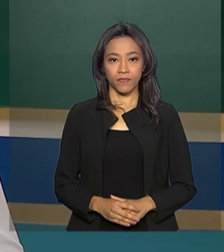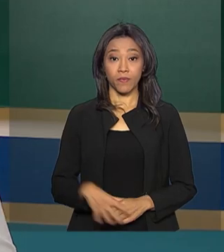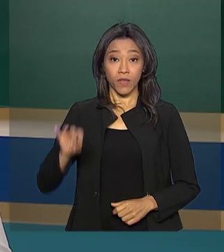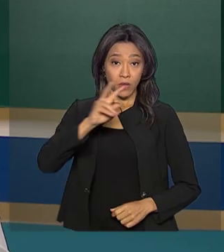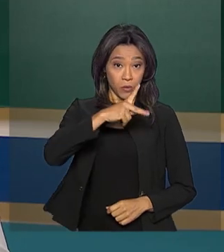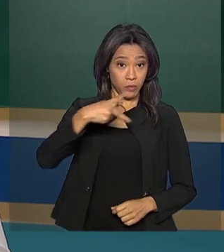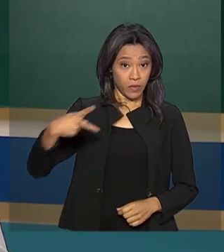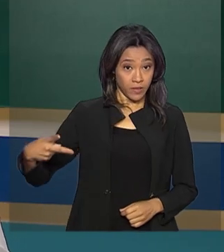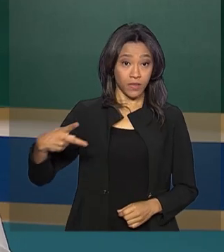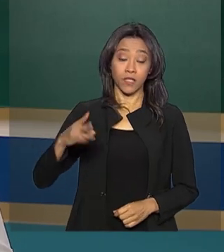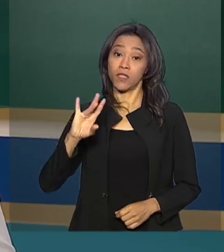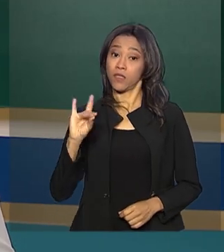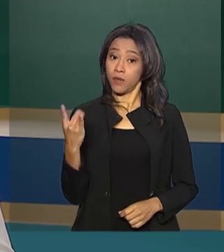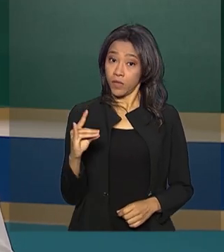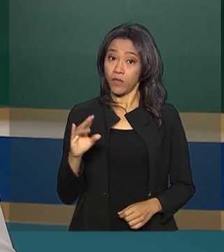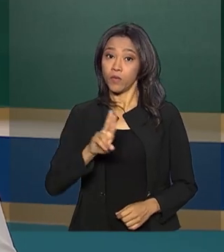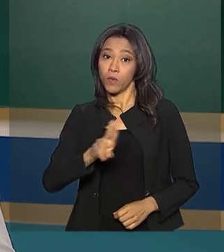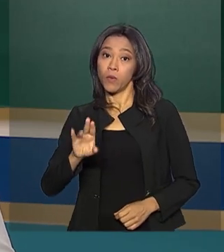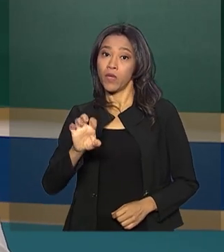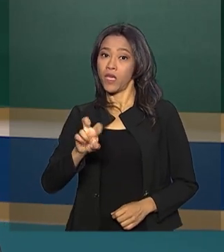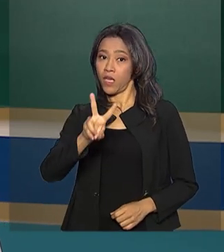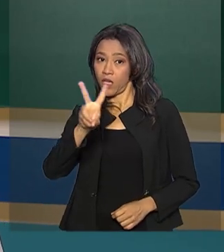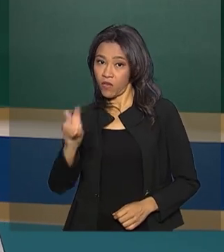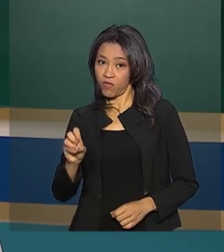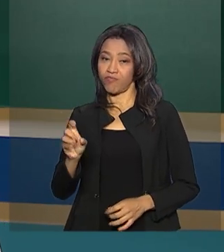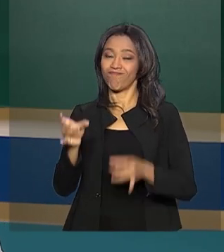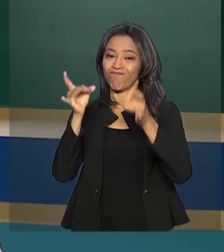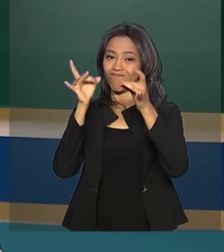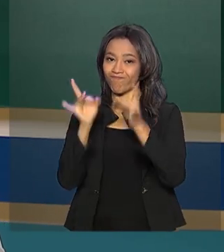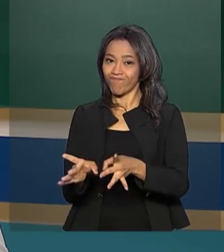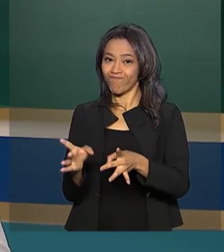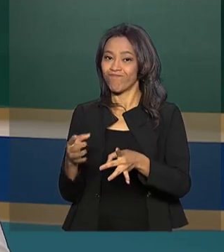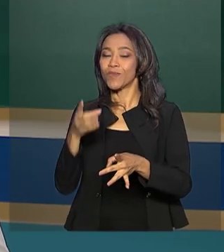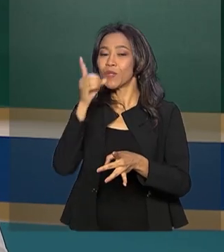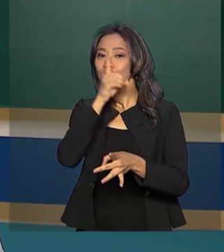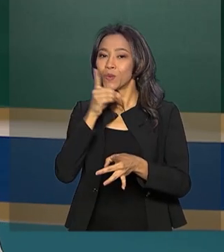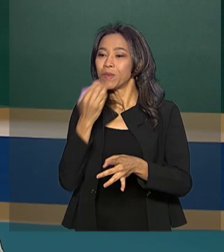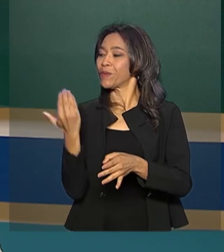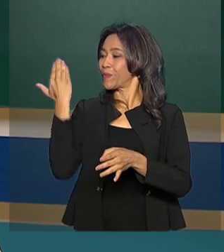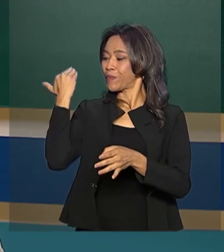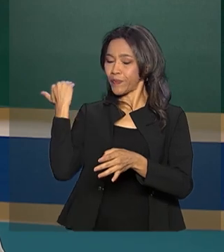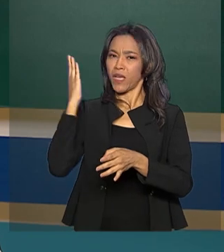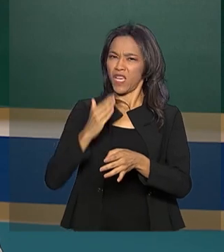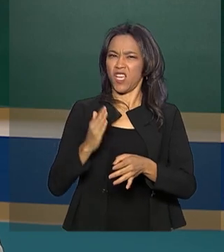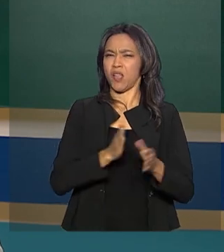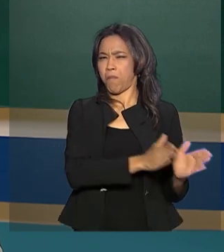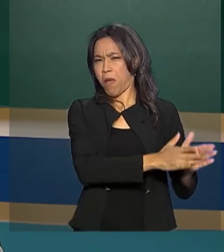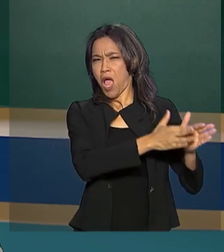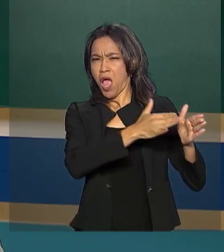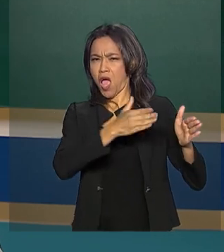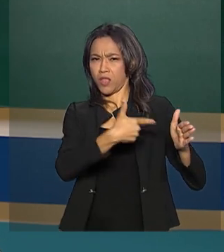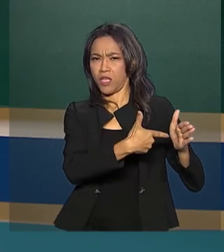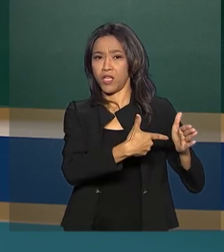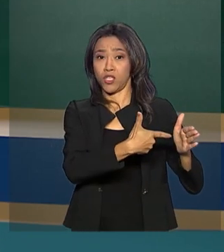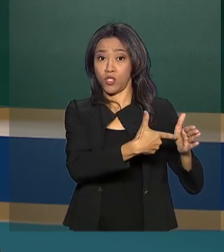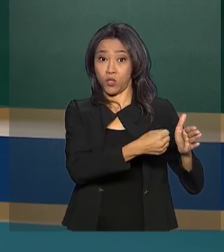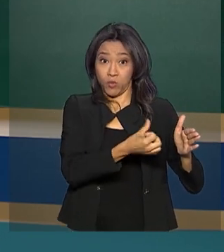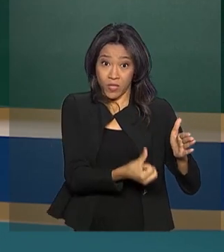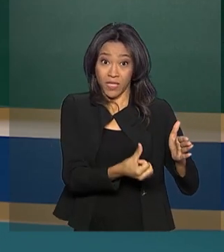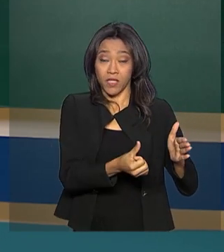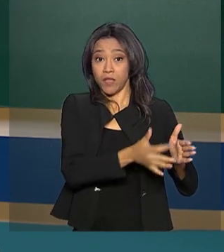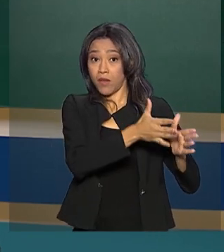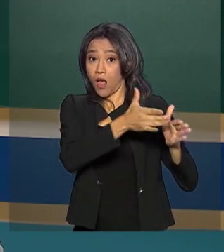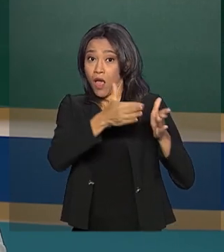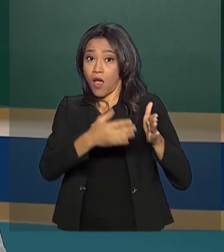O presidente da Bolívia, Evo Morales, renunciou neste domingo. Ele comandava o país desde 2006 e iria para o